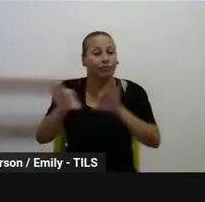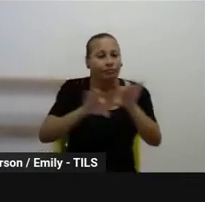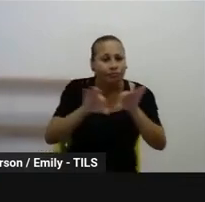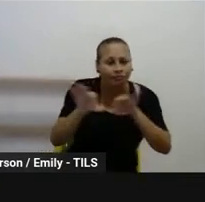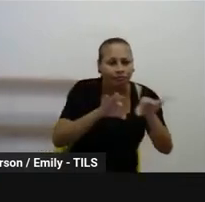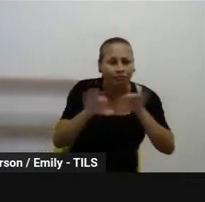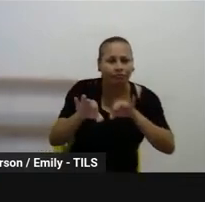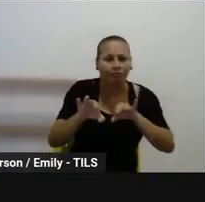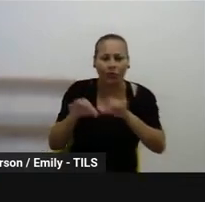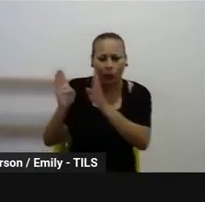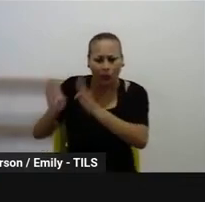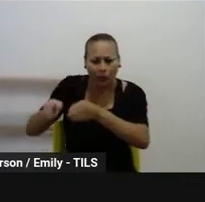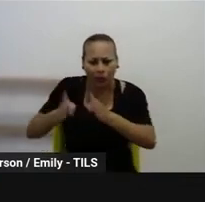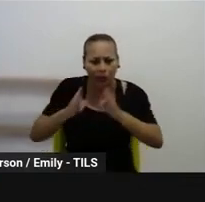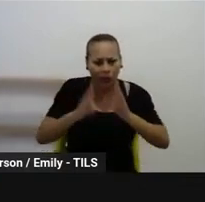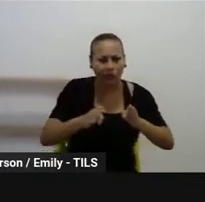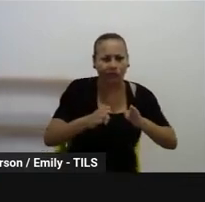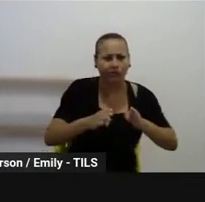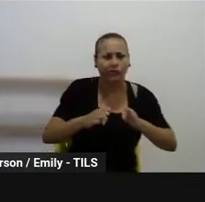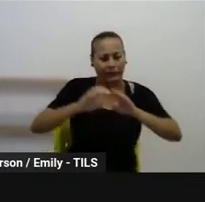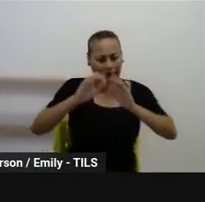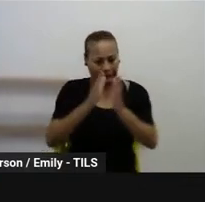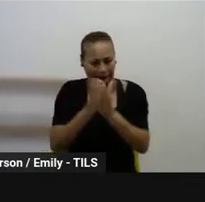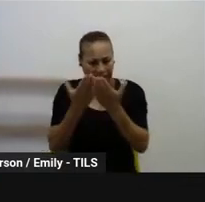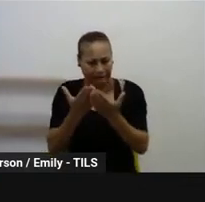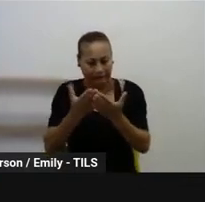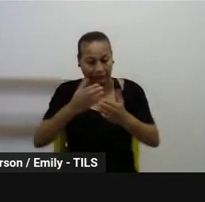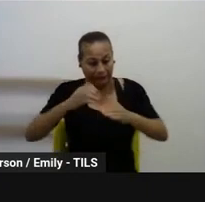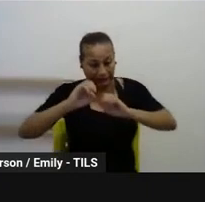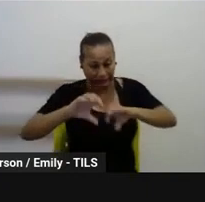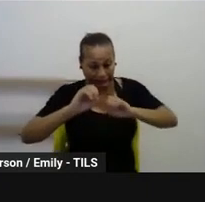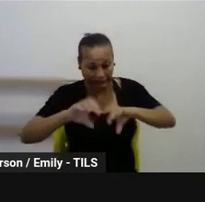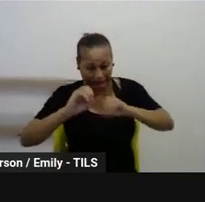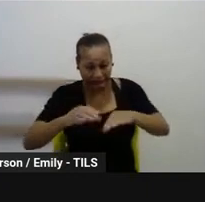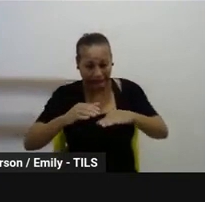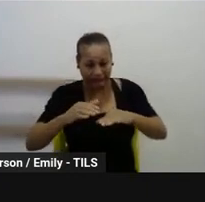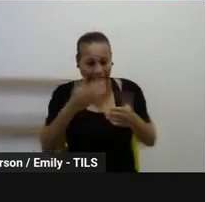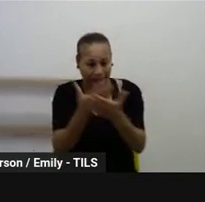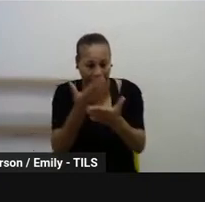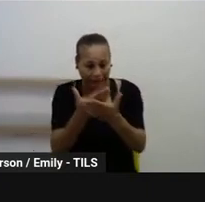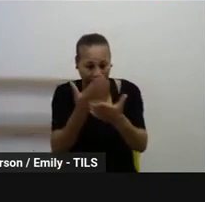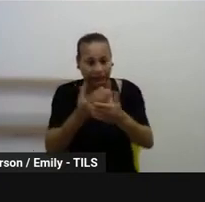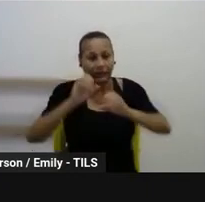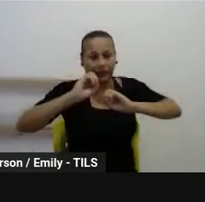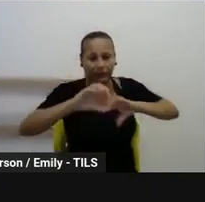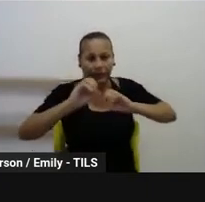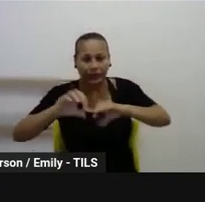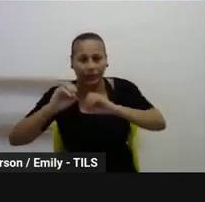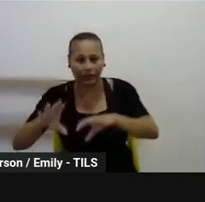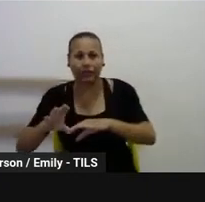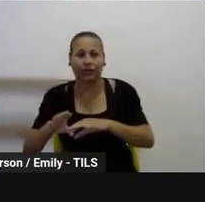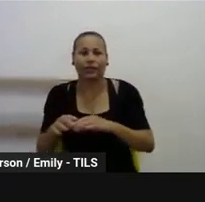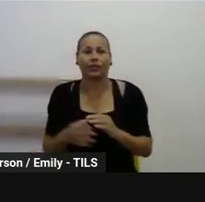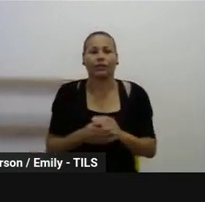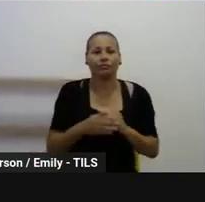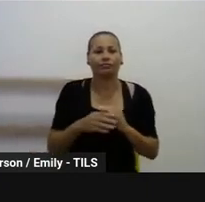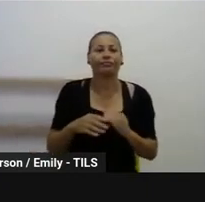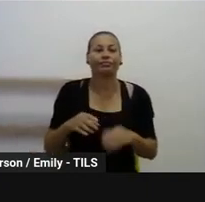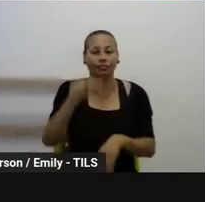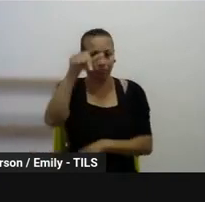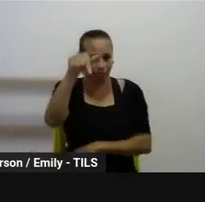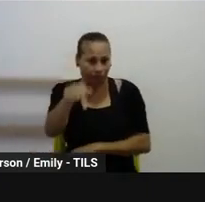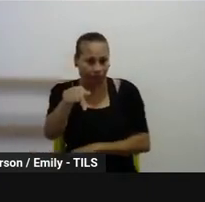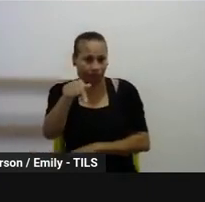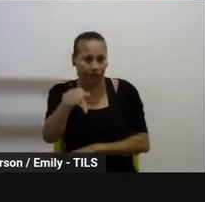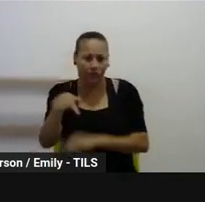Educação de 2014, mais especificamente na meta número 7, que traz sobre o